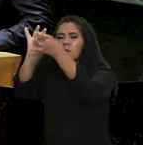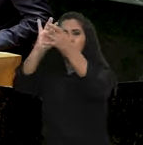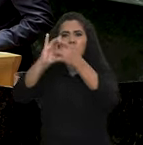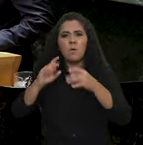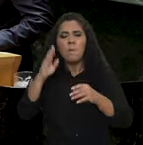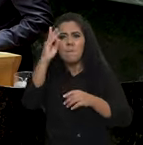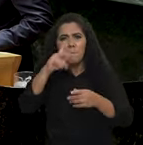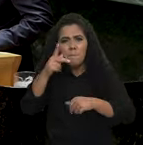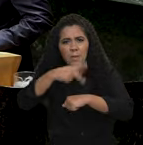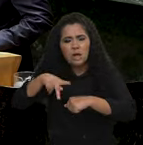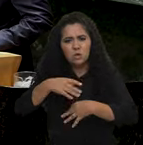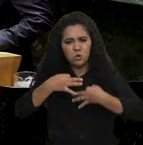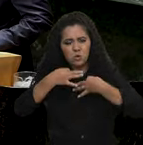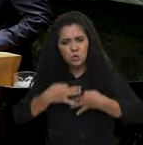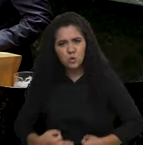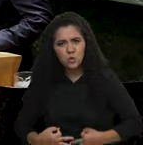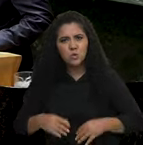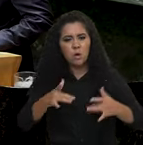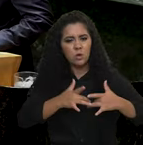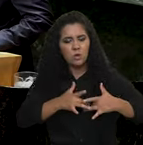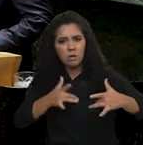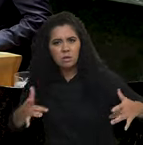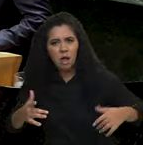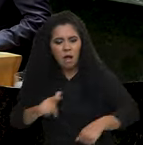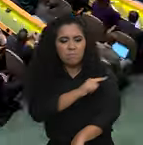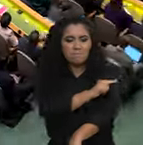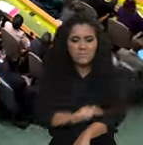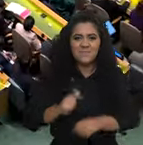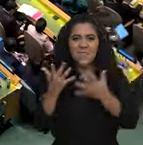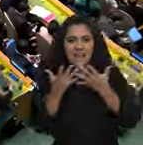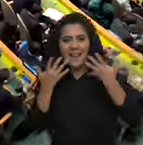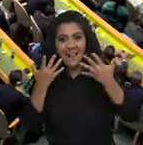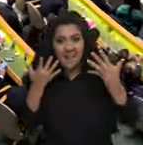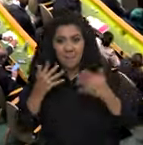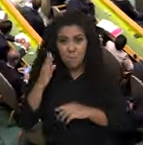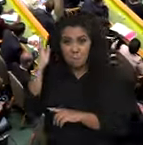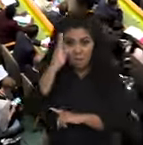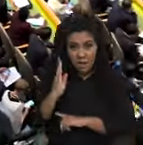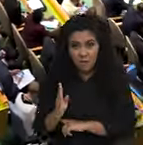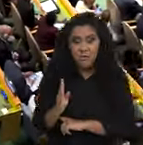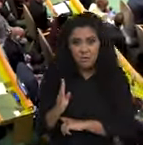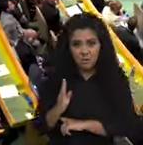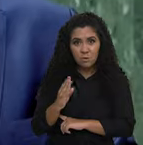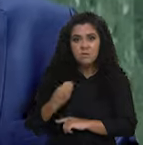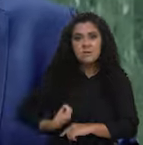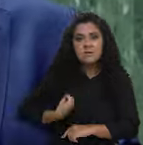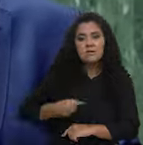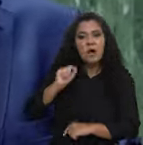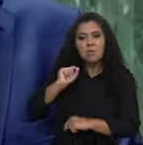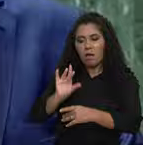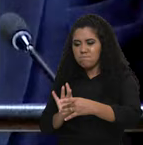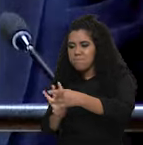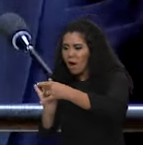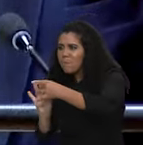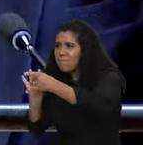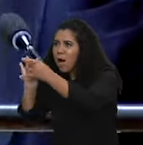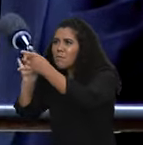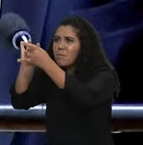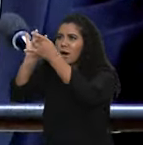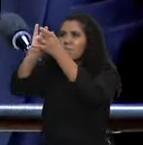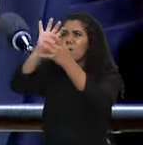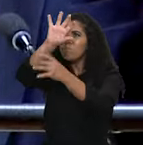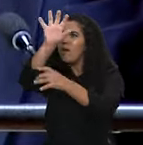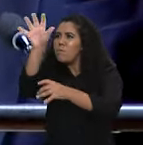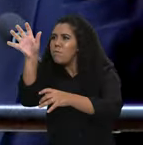sustentável, solidário, generoso e alegre. O Brasil está se reencontrando consigo mesmo, com